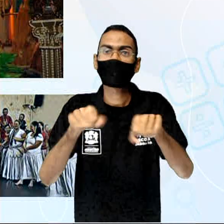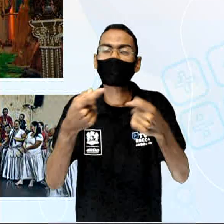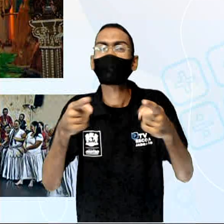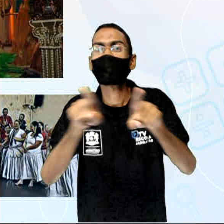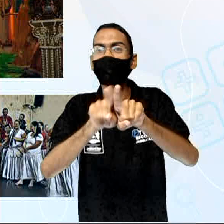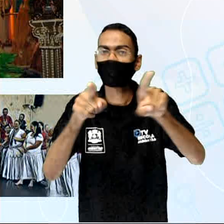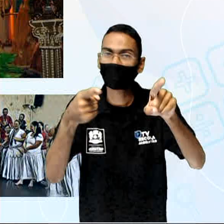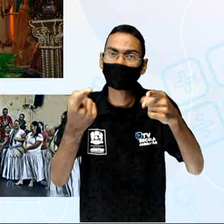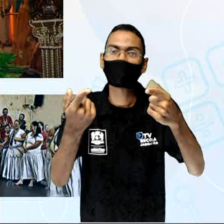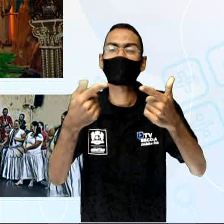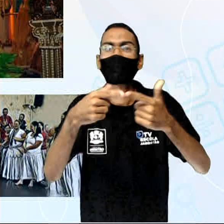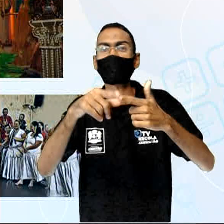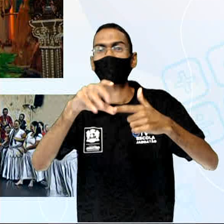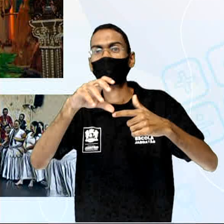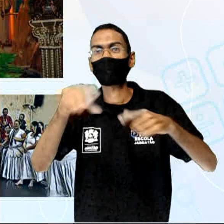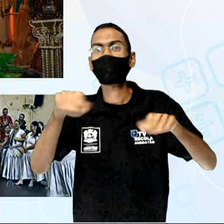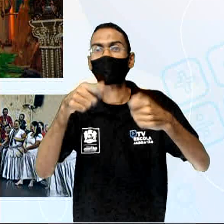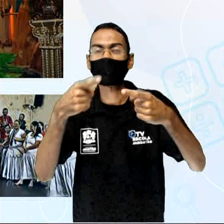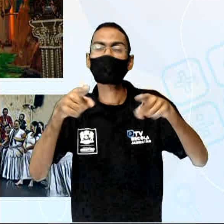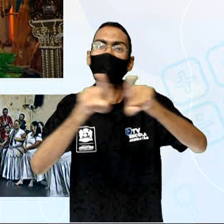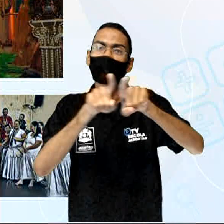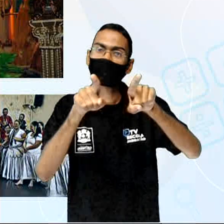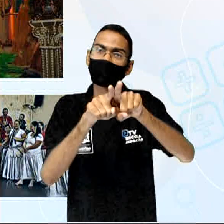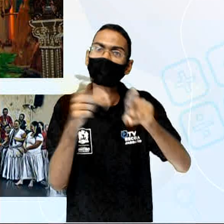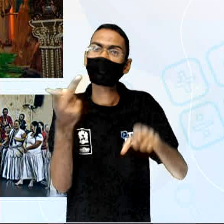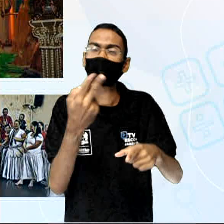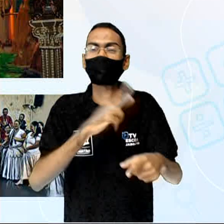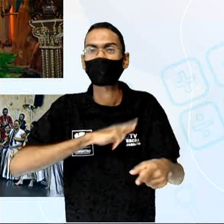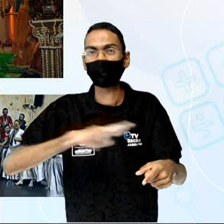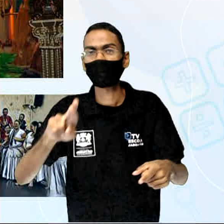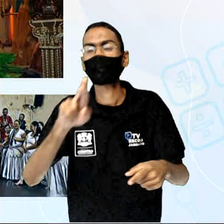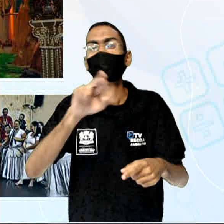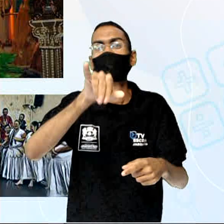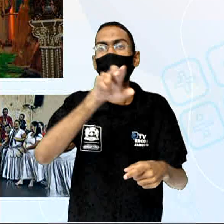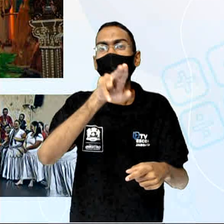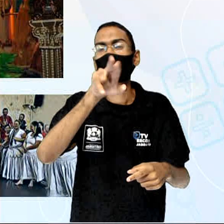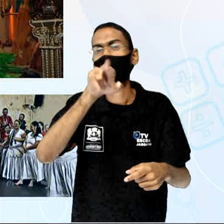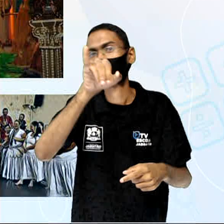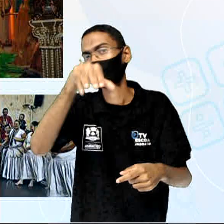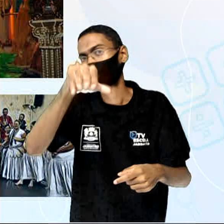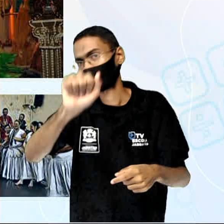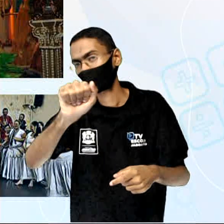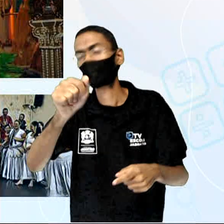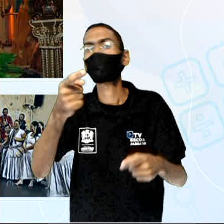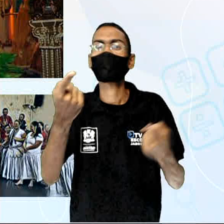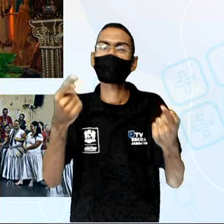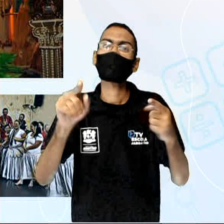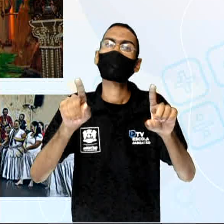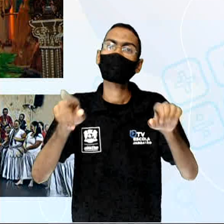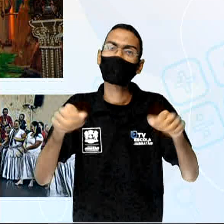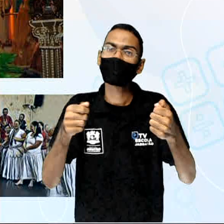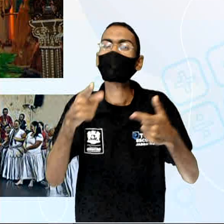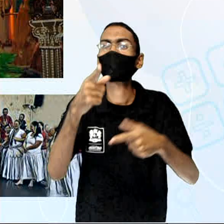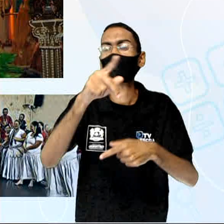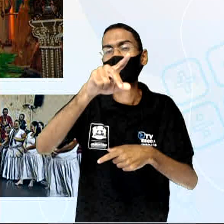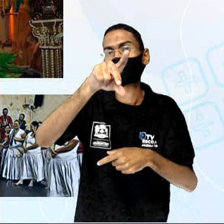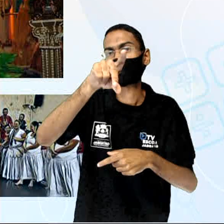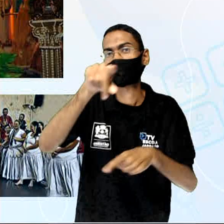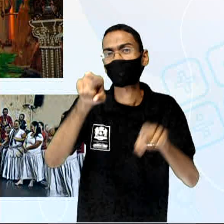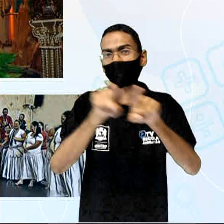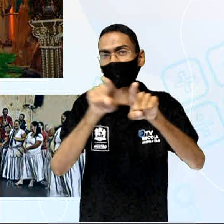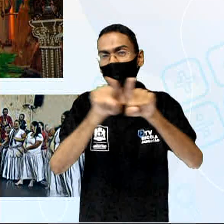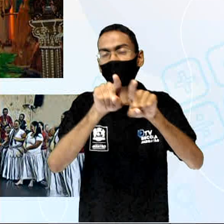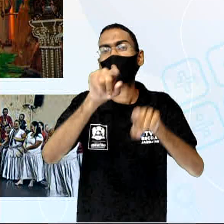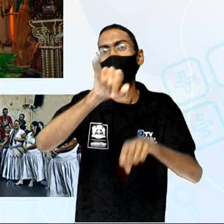subsistiram até os dias de hoje. Jurema, também conhecida como catimbó-jurema, nasceu da junção ocorrida